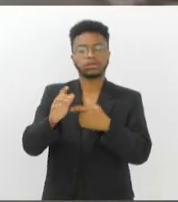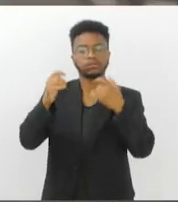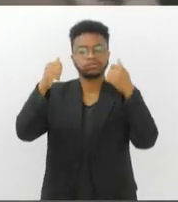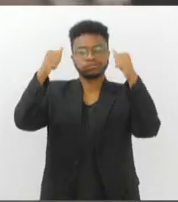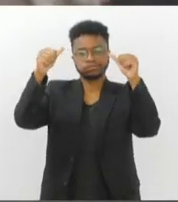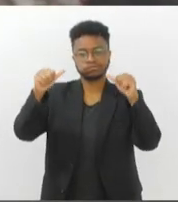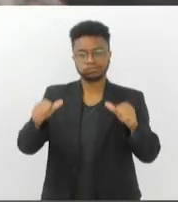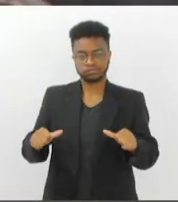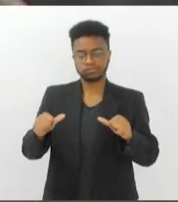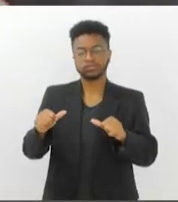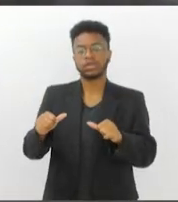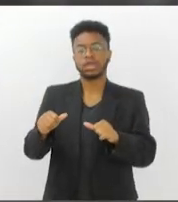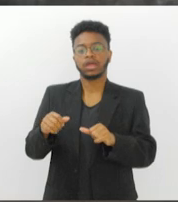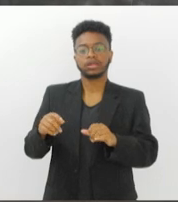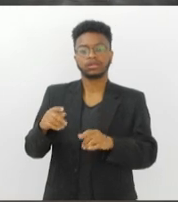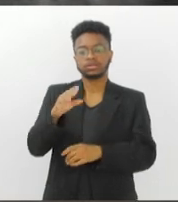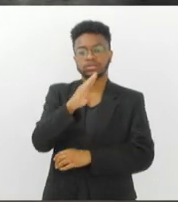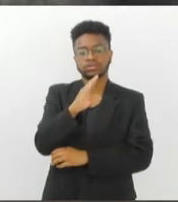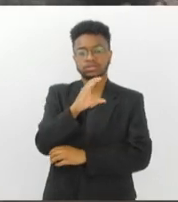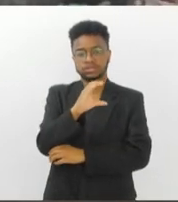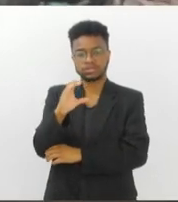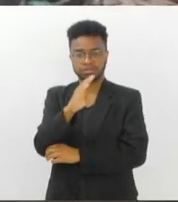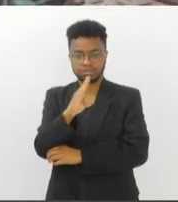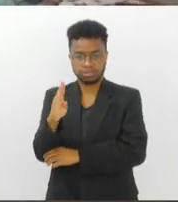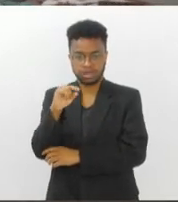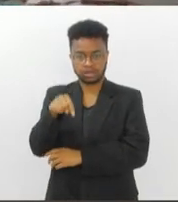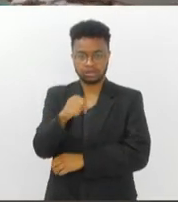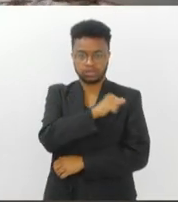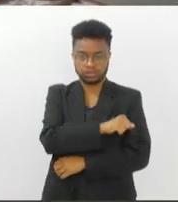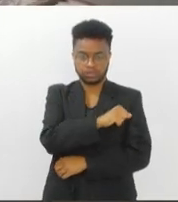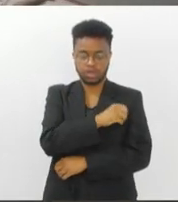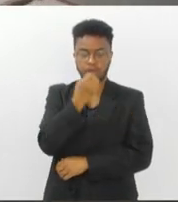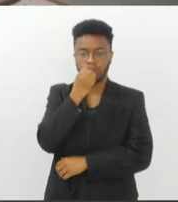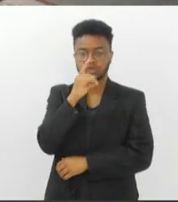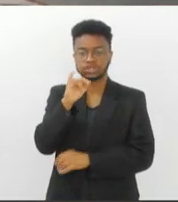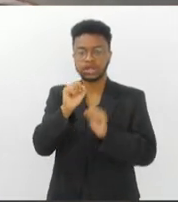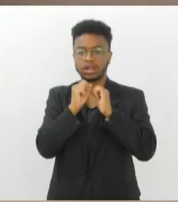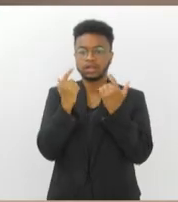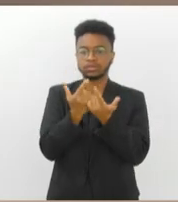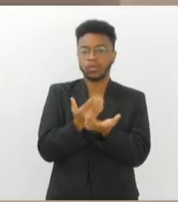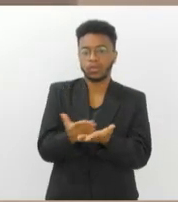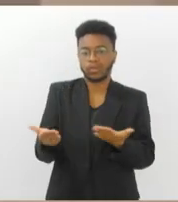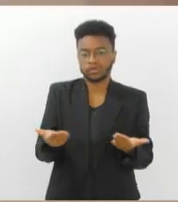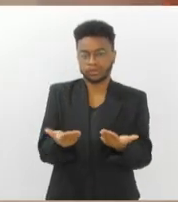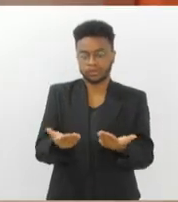Centro Cultural Banco do Brasil, no centro do Rio. O Bom Dia Alerj começa agora.